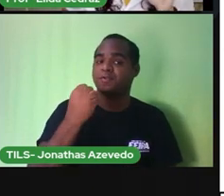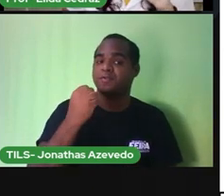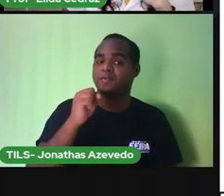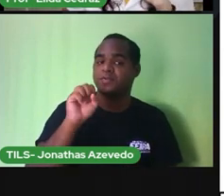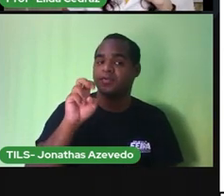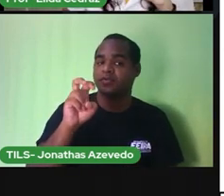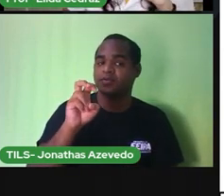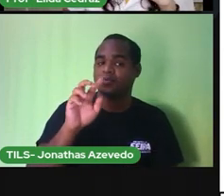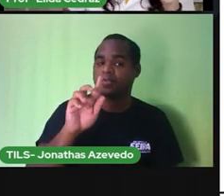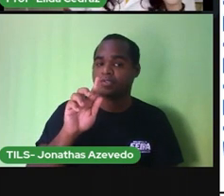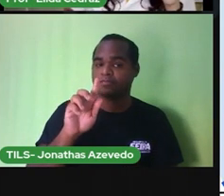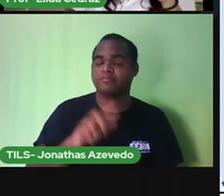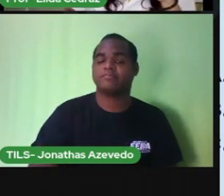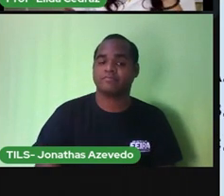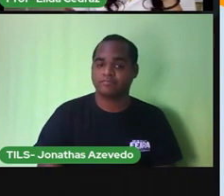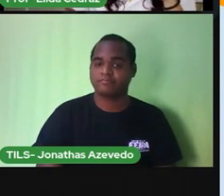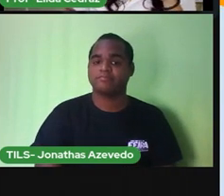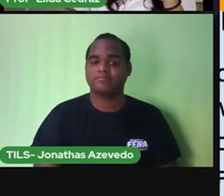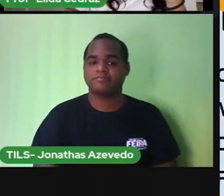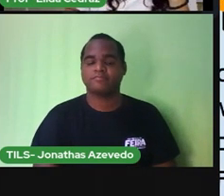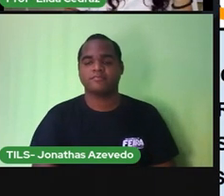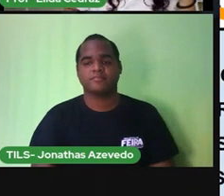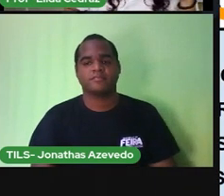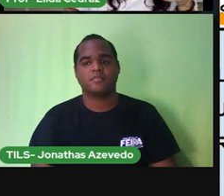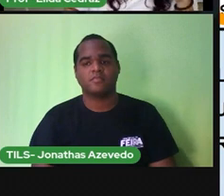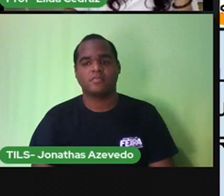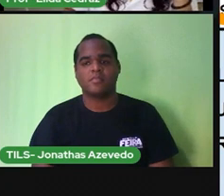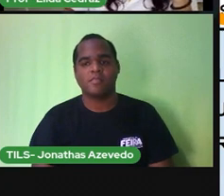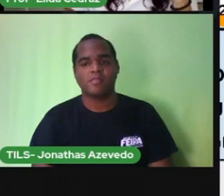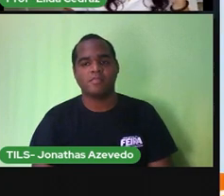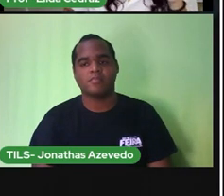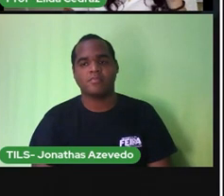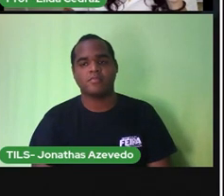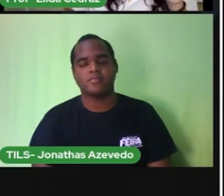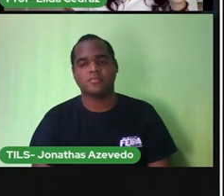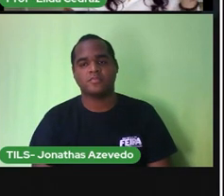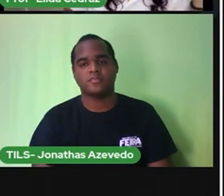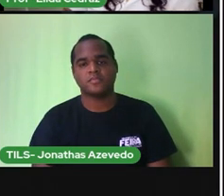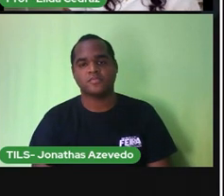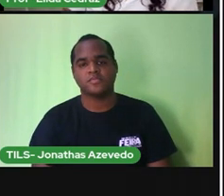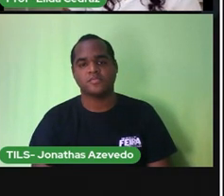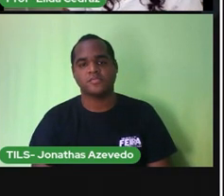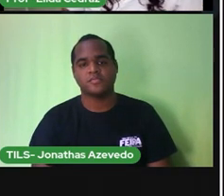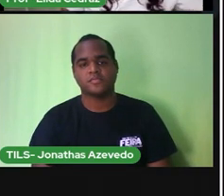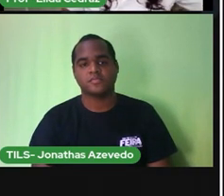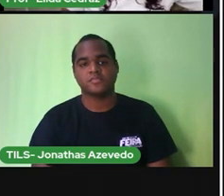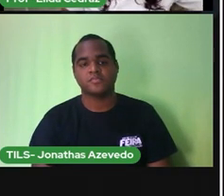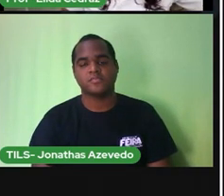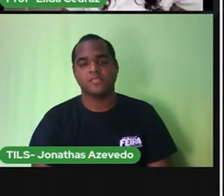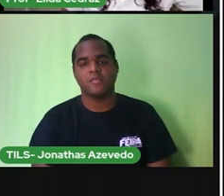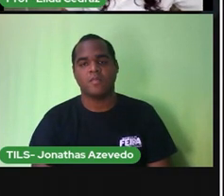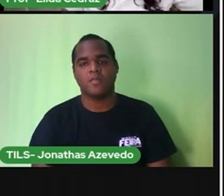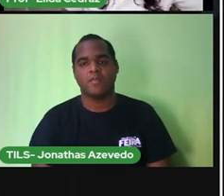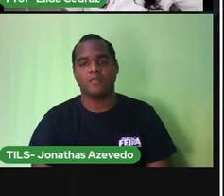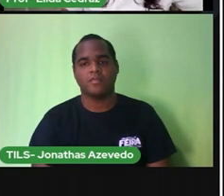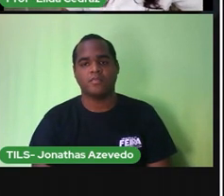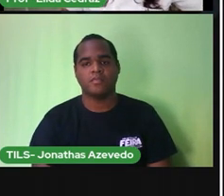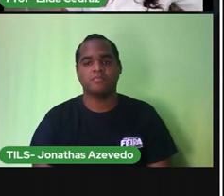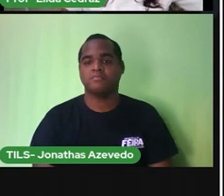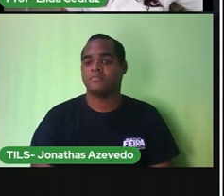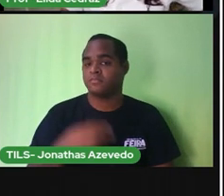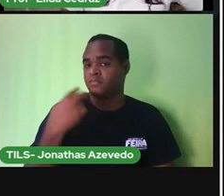85 gramas e aqui a Pro colocou o shampoo o shampoo e o